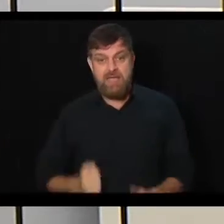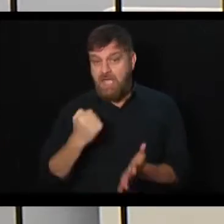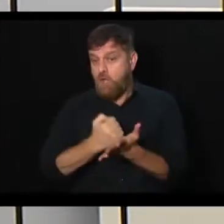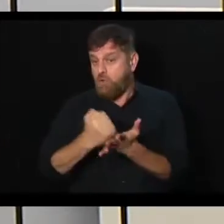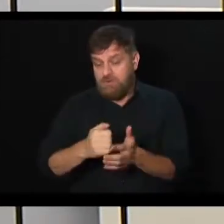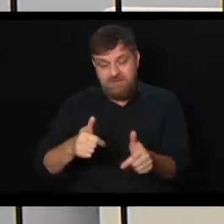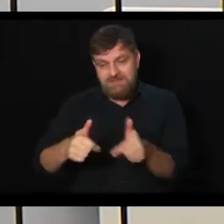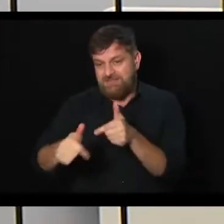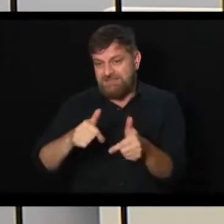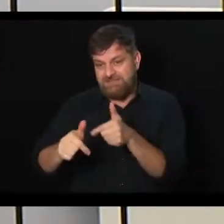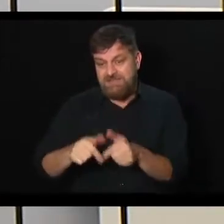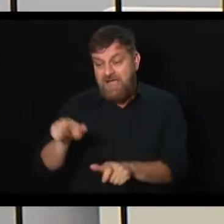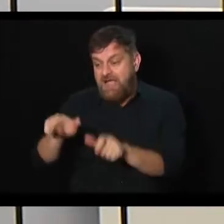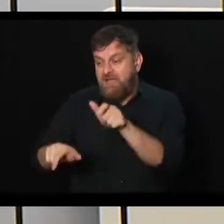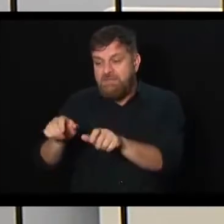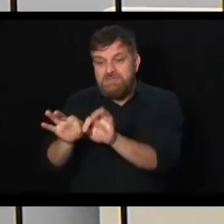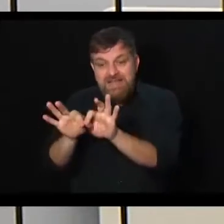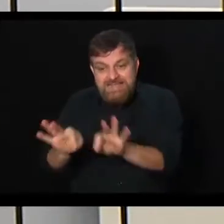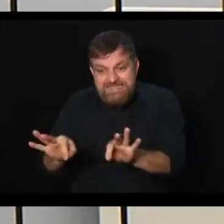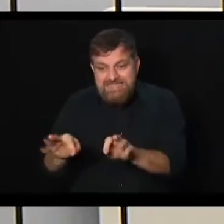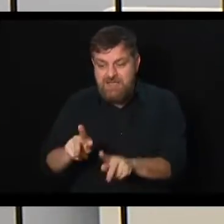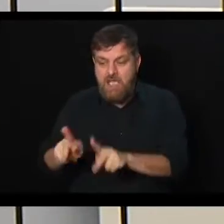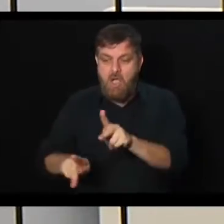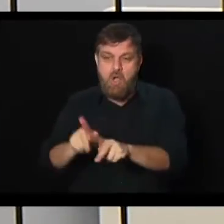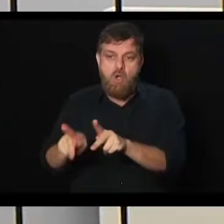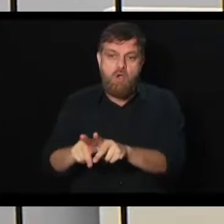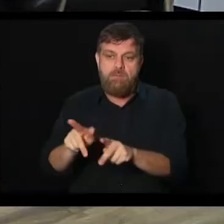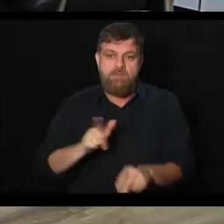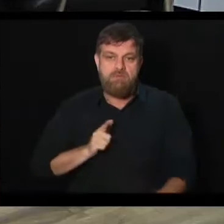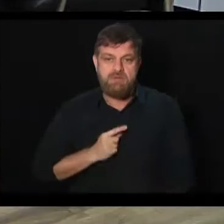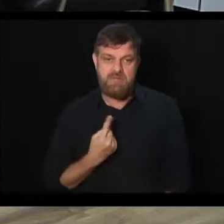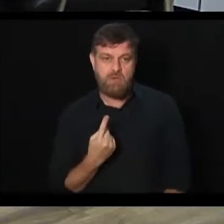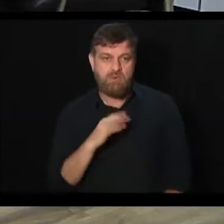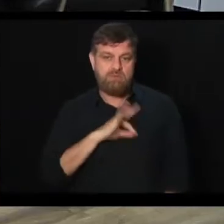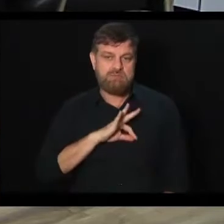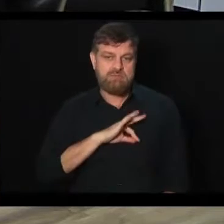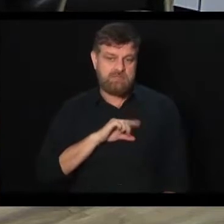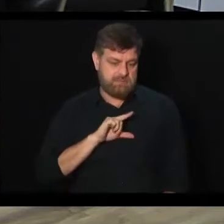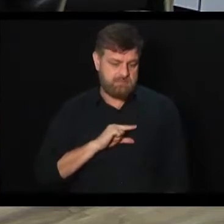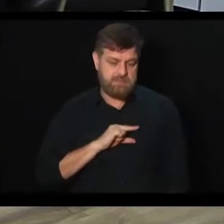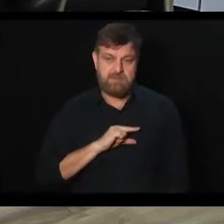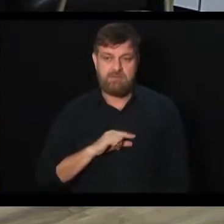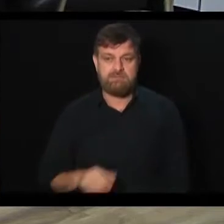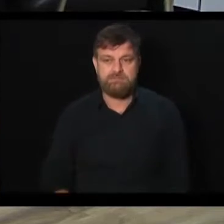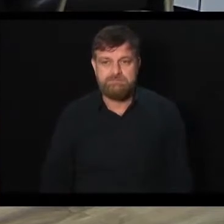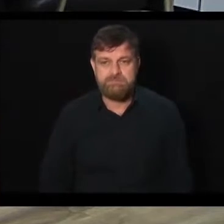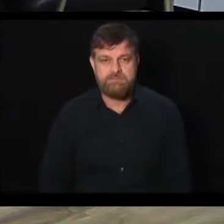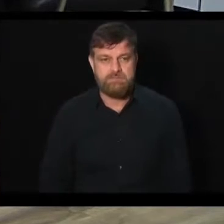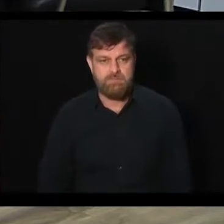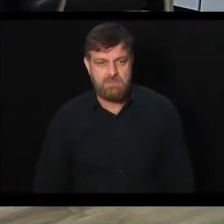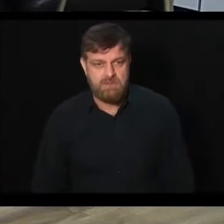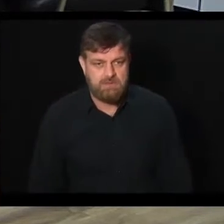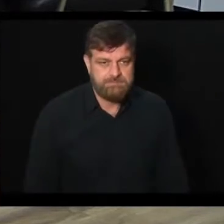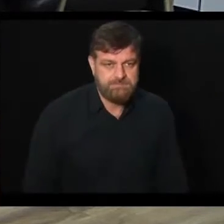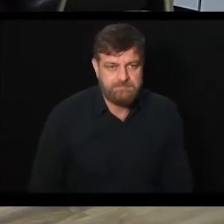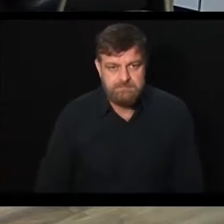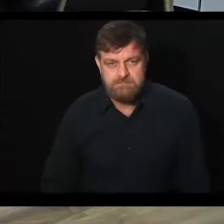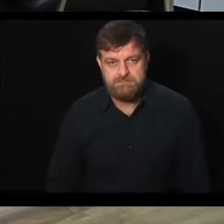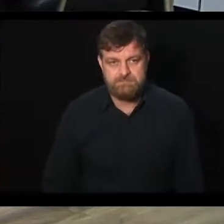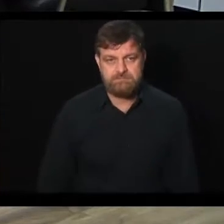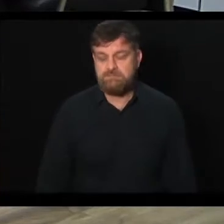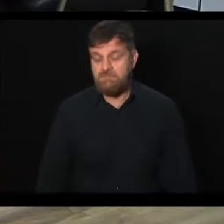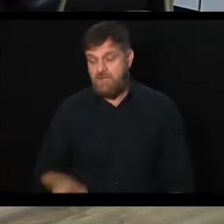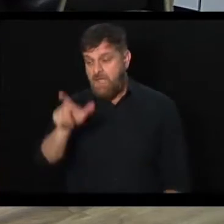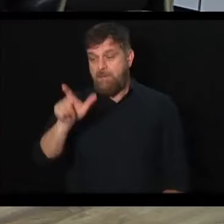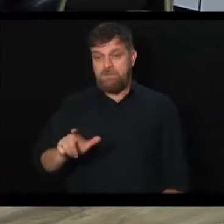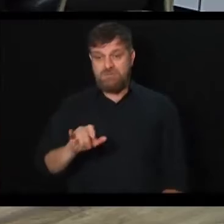do pessoal comum, da população em geral. De quem ganha um salário mínimo. Que quem vai no INSS, para as pessoas entenderem, é quem vai no